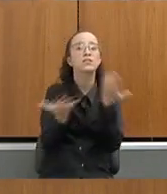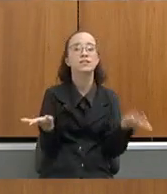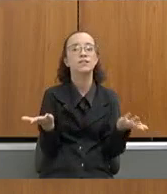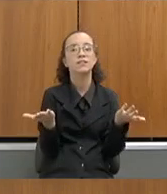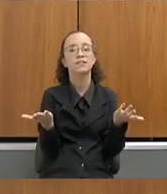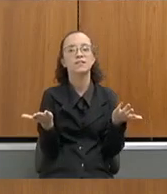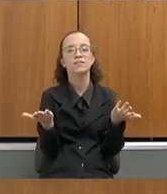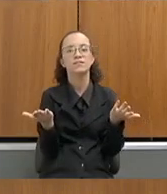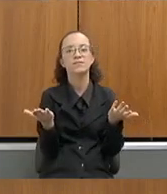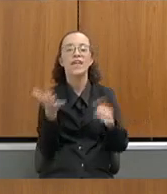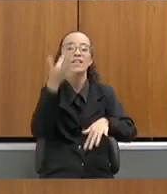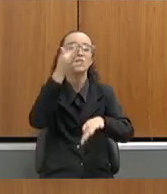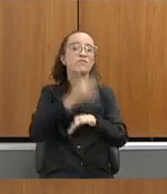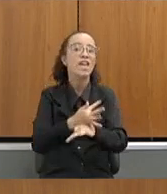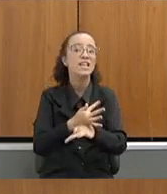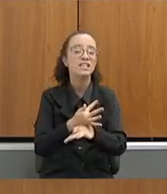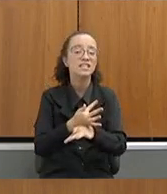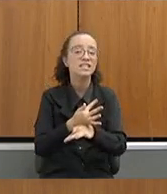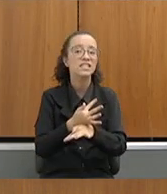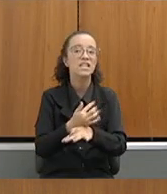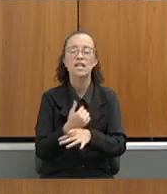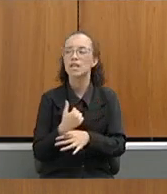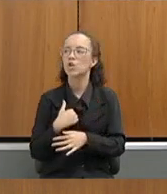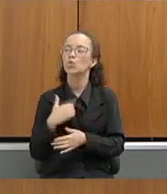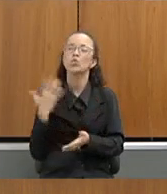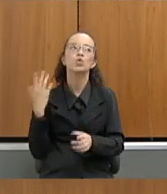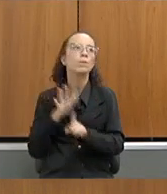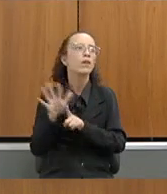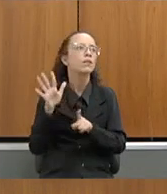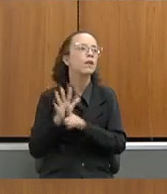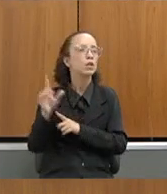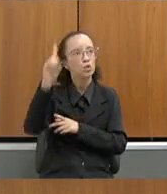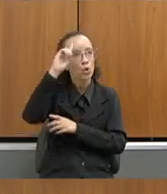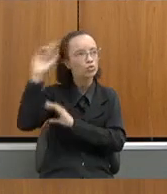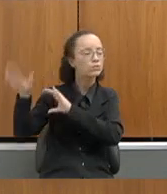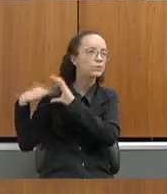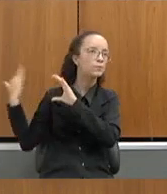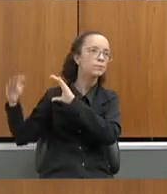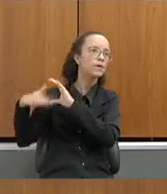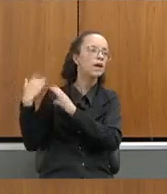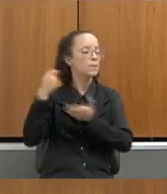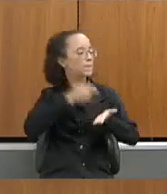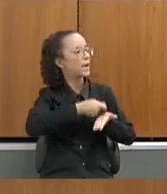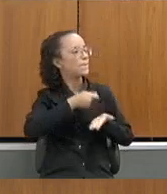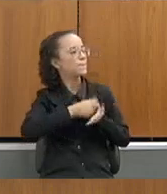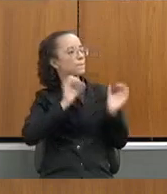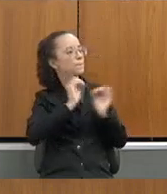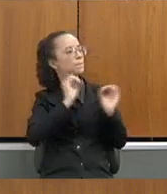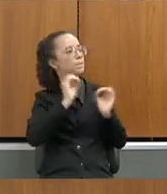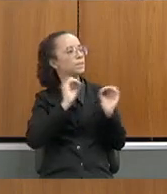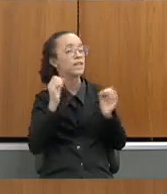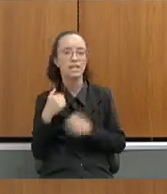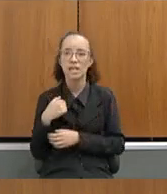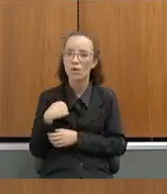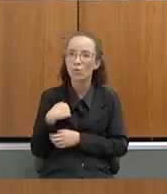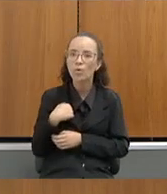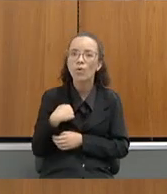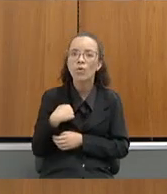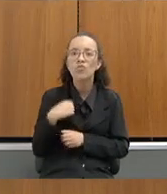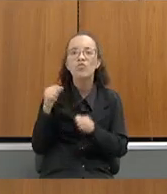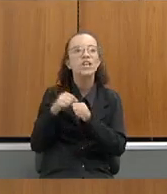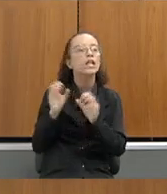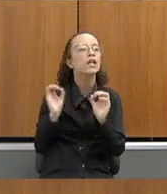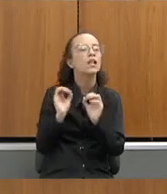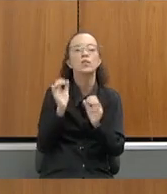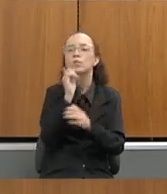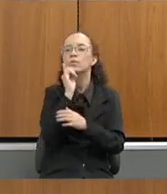Férias-prêmio, recebo demanda todo dia de férias-prêmio, não estão sendo pagas, não estão sendo quitadas. E eu não vou fazer essa coisa